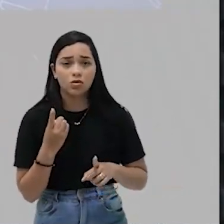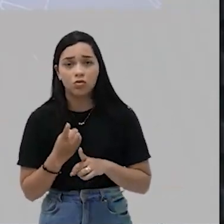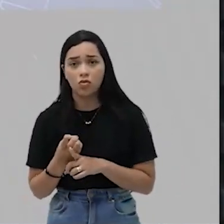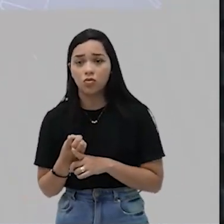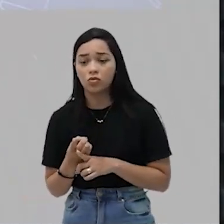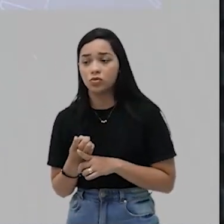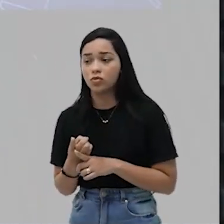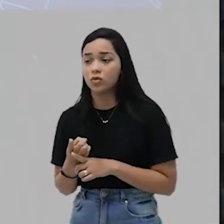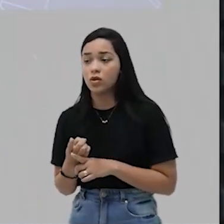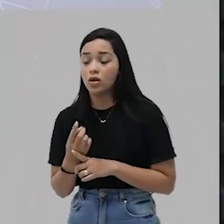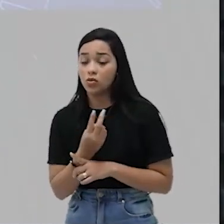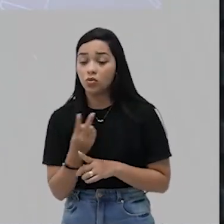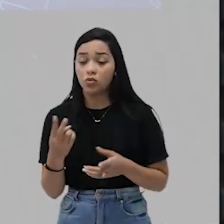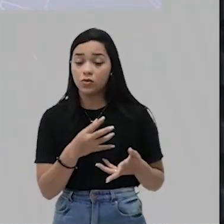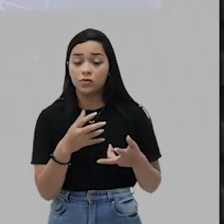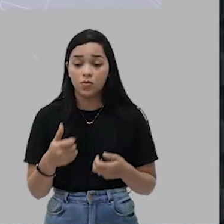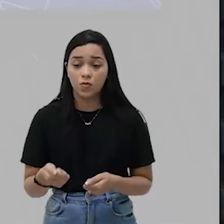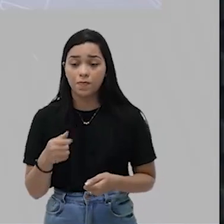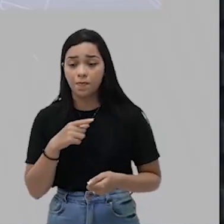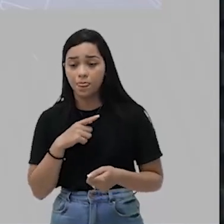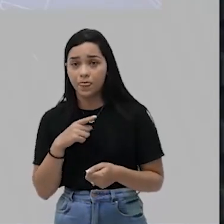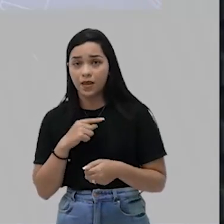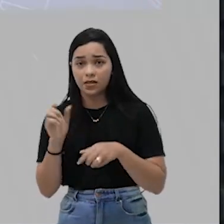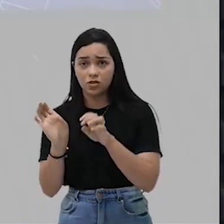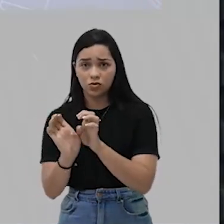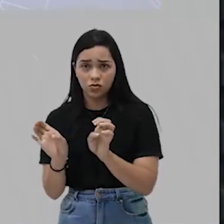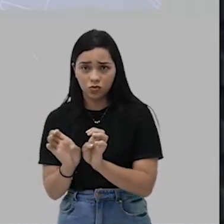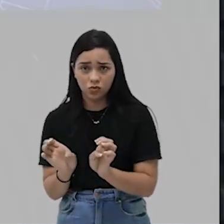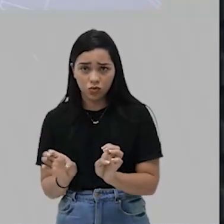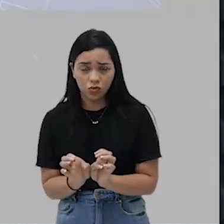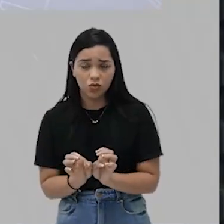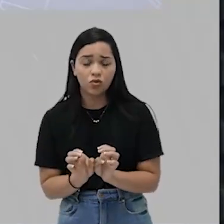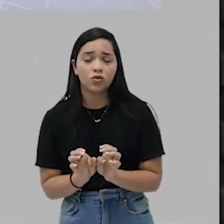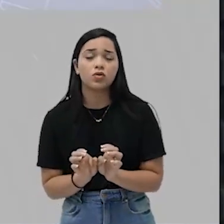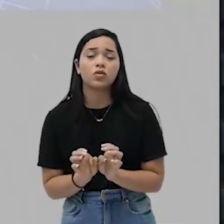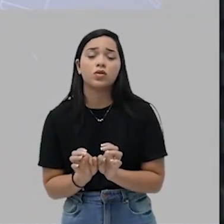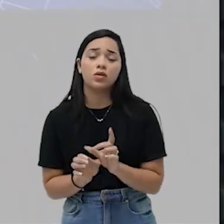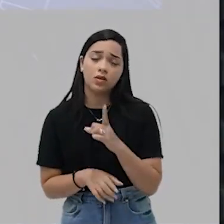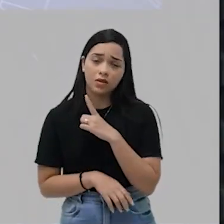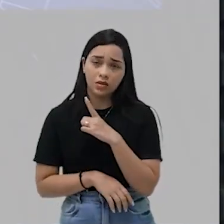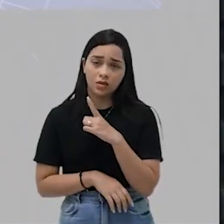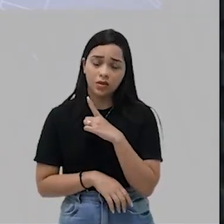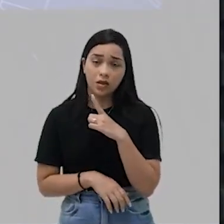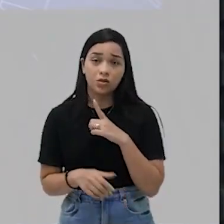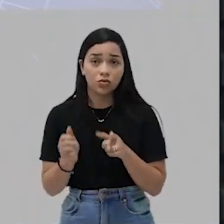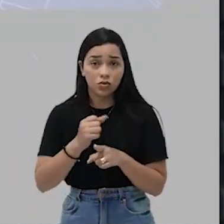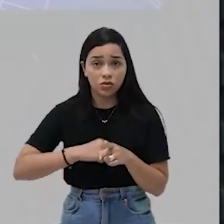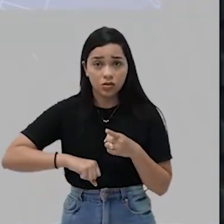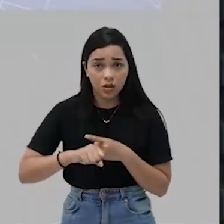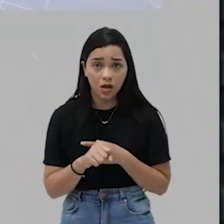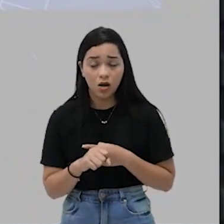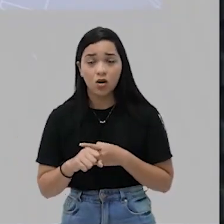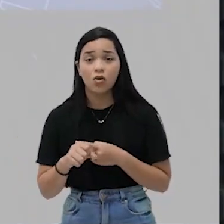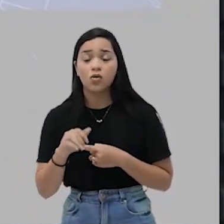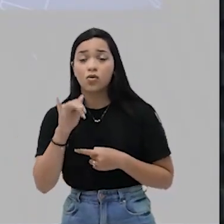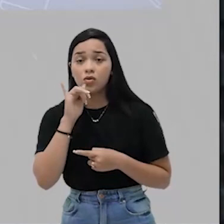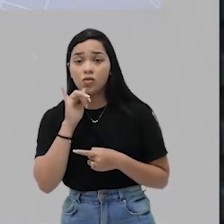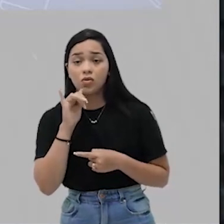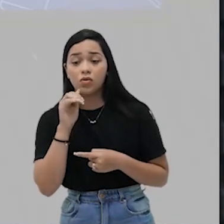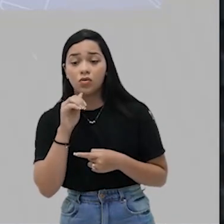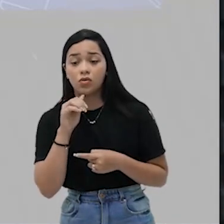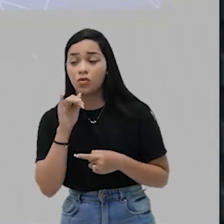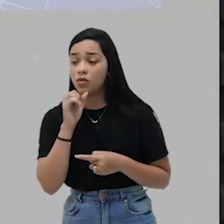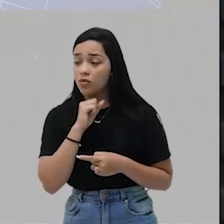entre esses dois mundos. Então, essa estrutura de formação política, econômica e social do antigo regime europeu,